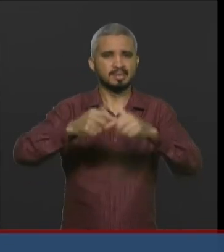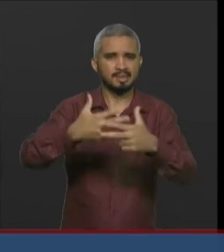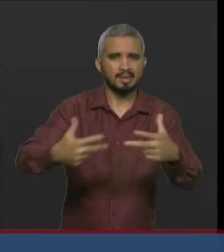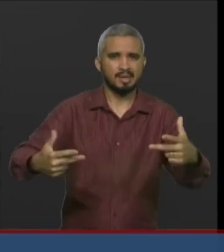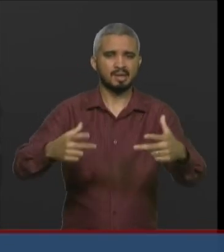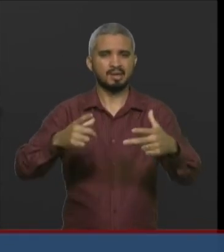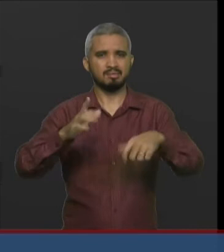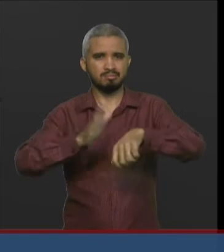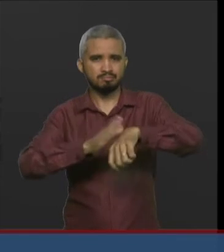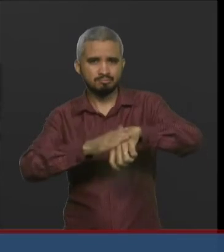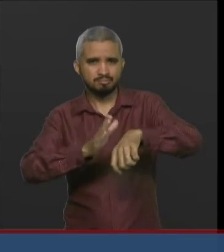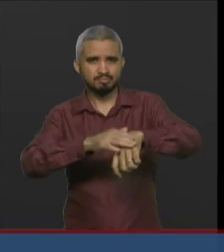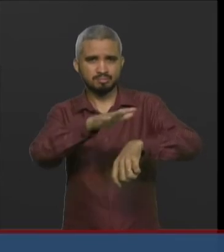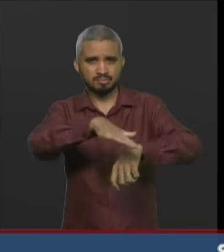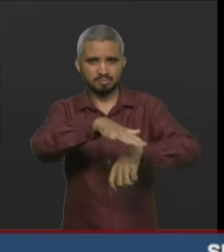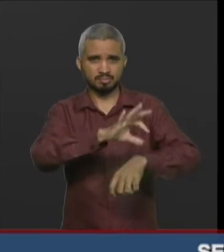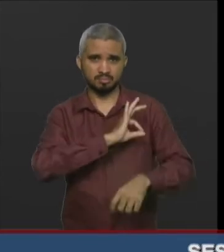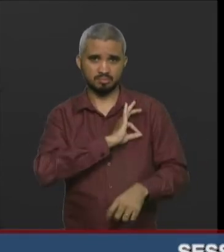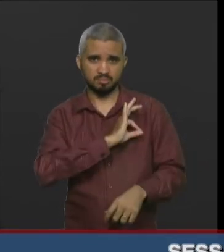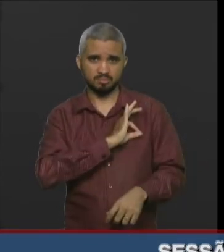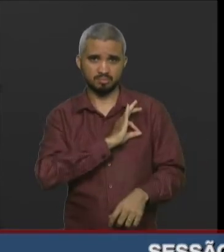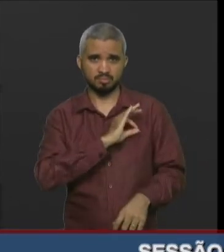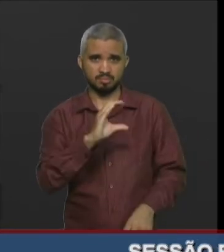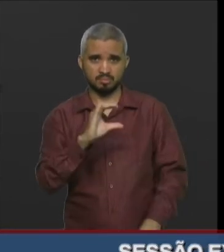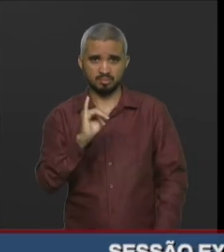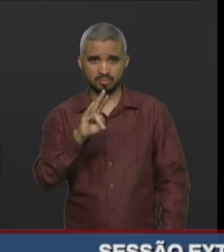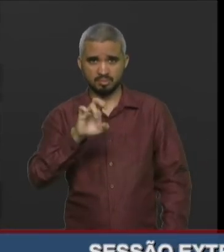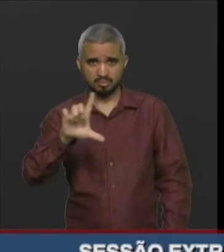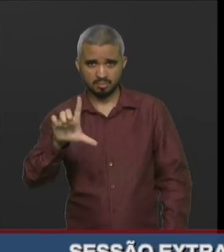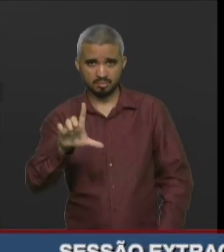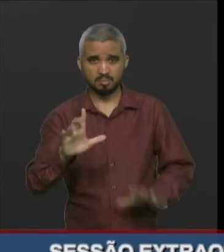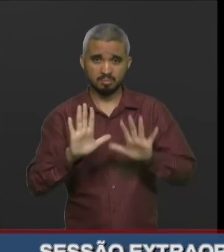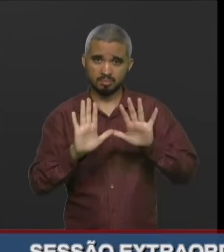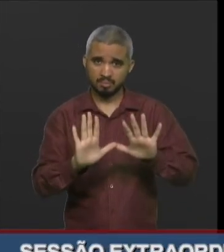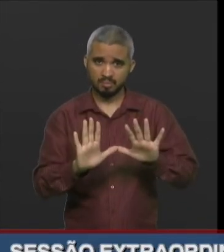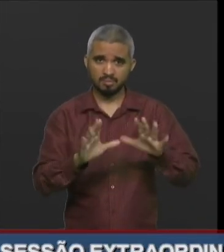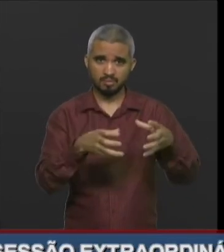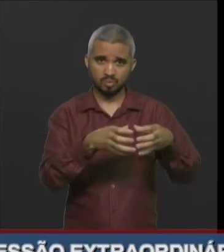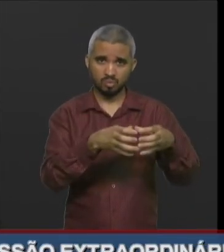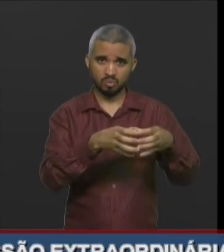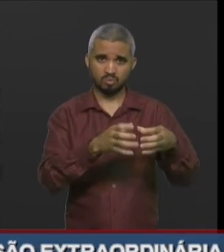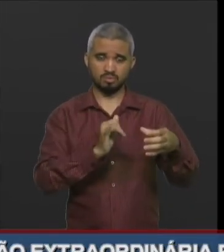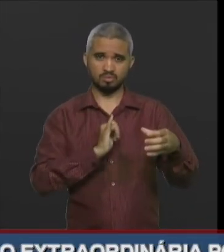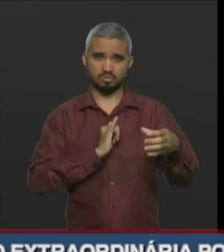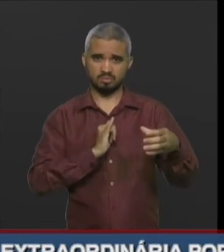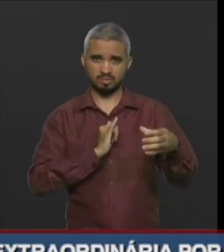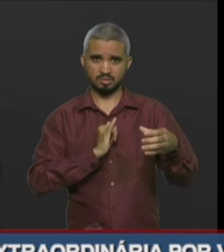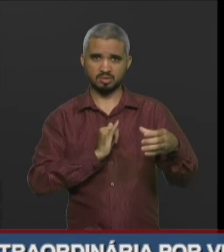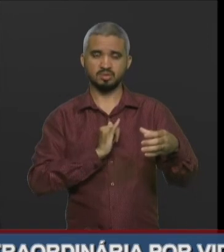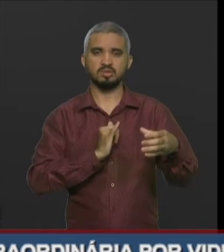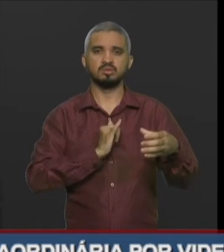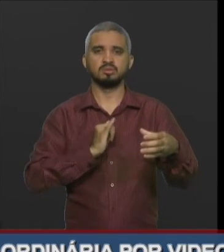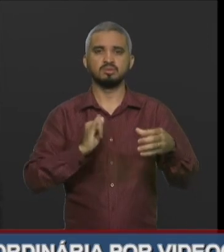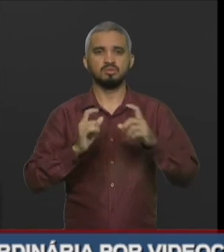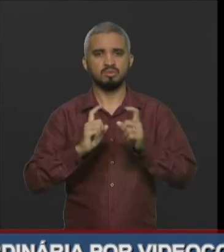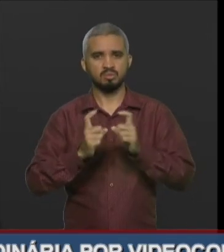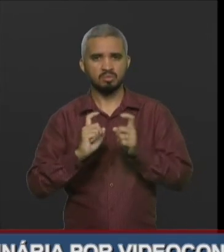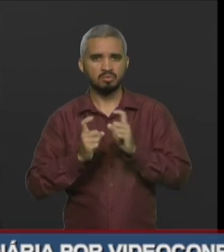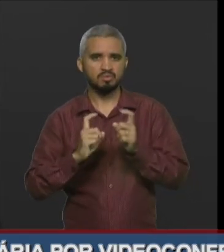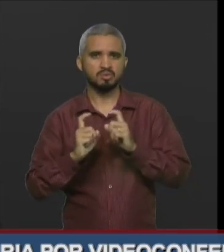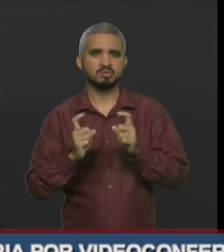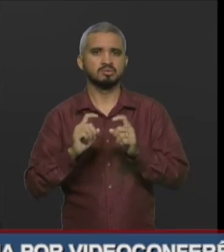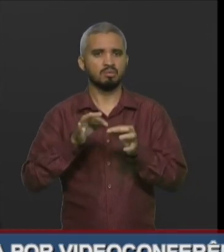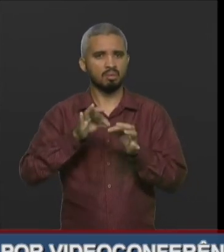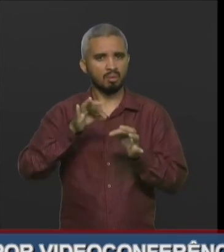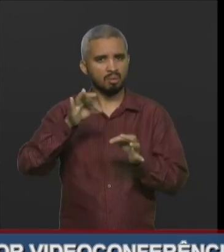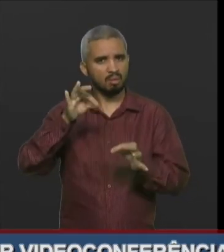por eu ter ouvido os peritos aqui de Imperatriz, depois de um longo diálogo, parabenizo inclusive o doutor Miguel e todos